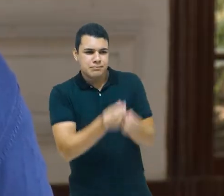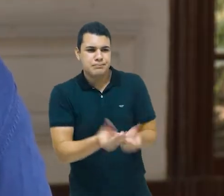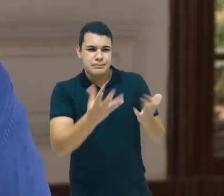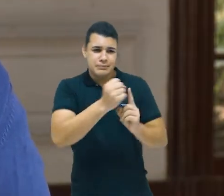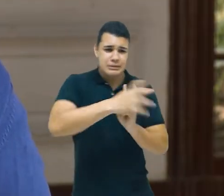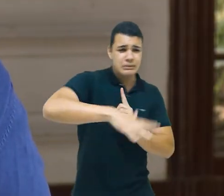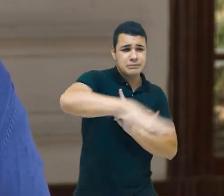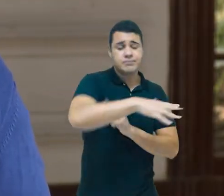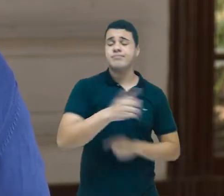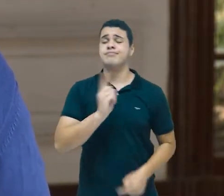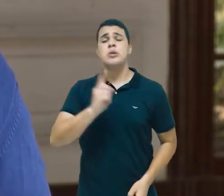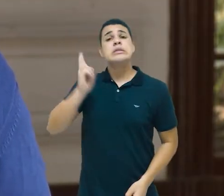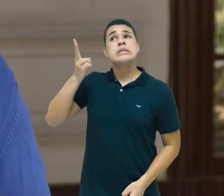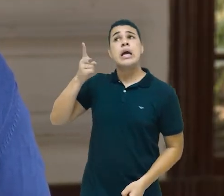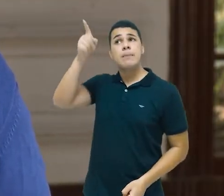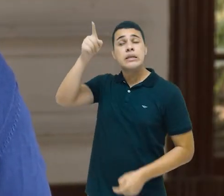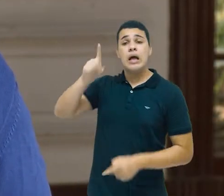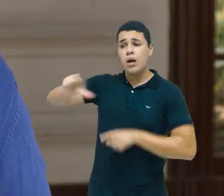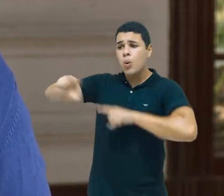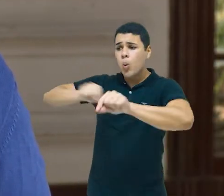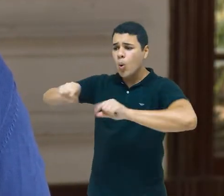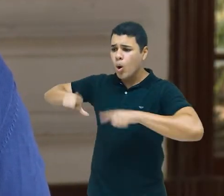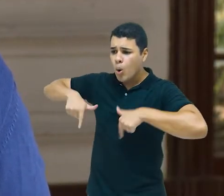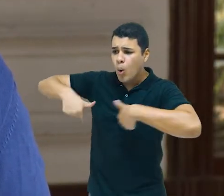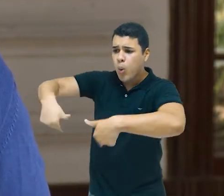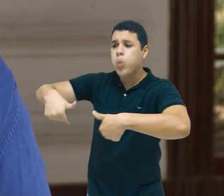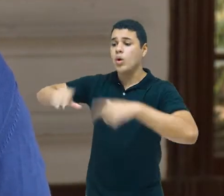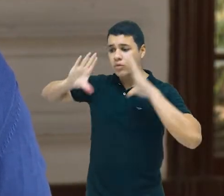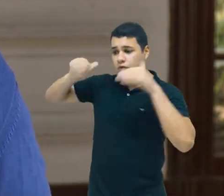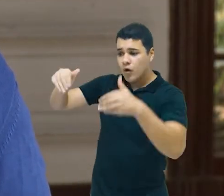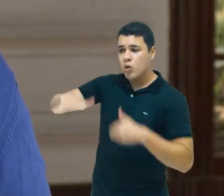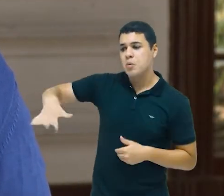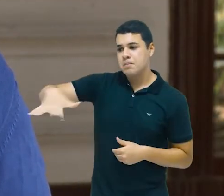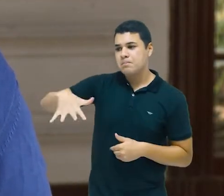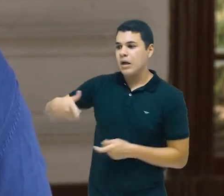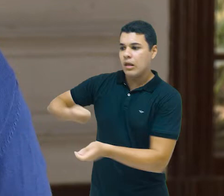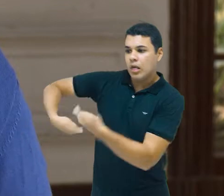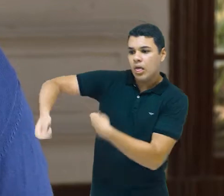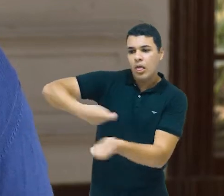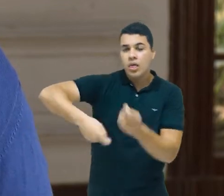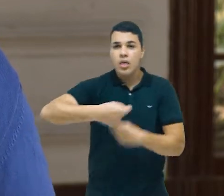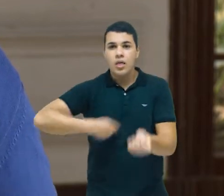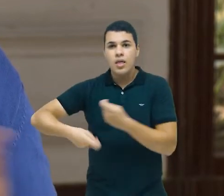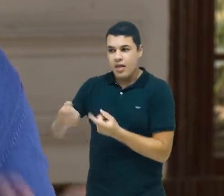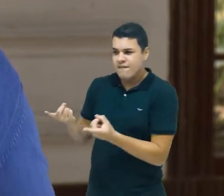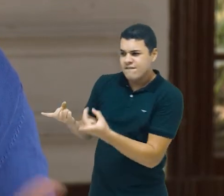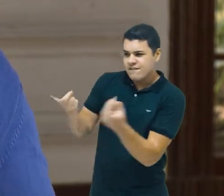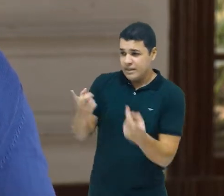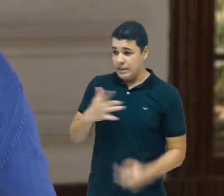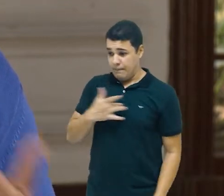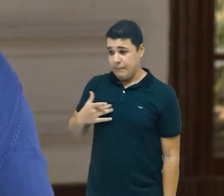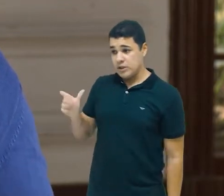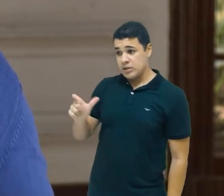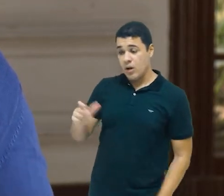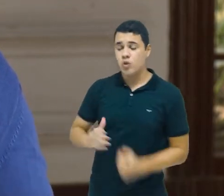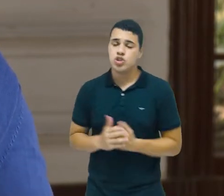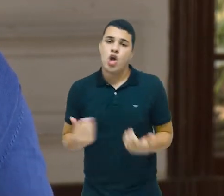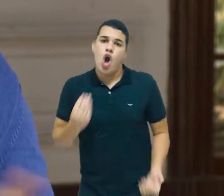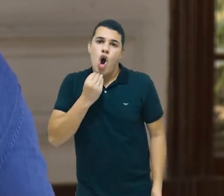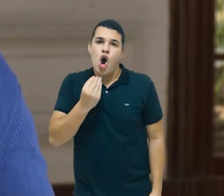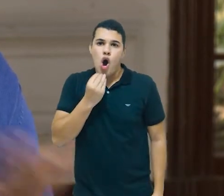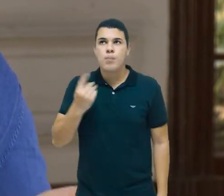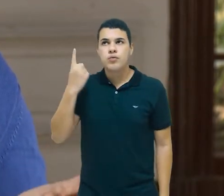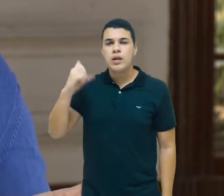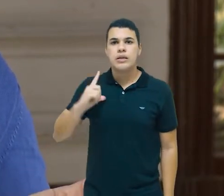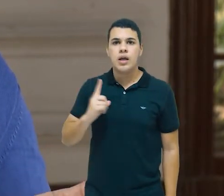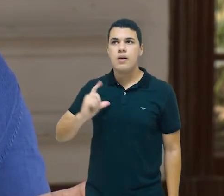sempre fez uma opção por um sistema orientado pelo mercado. Então, é claro, obviamente, eles teriam o primeiro